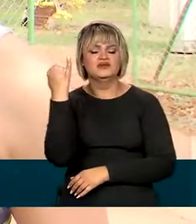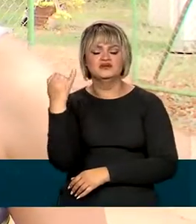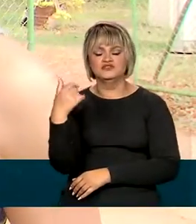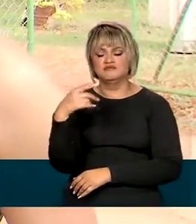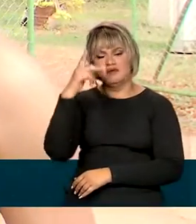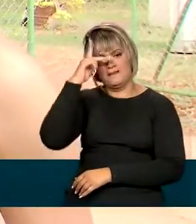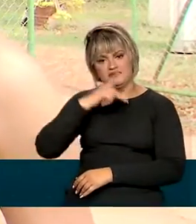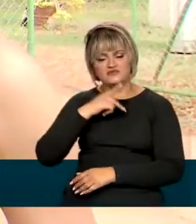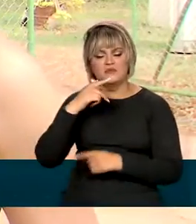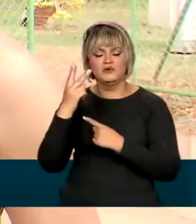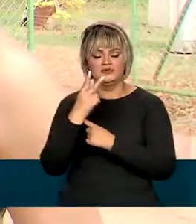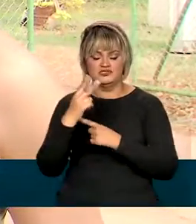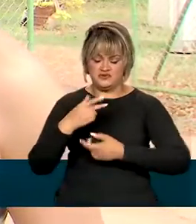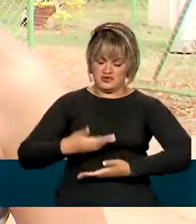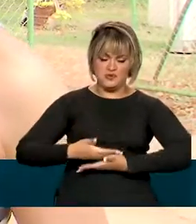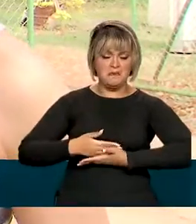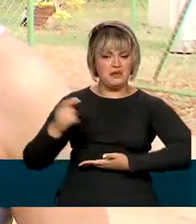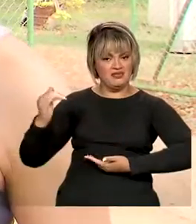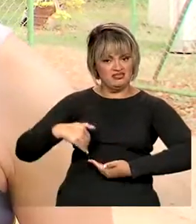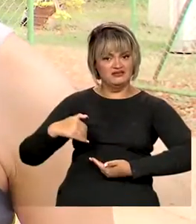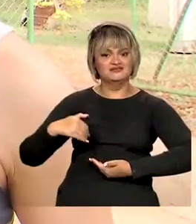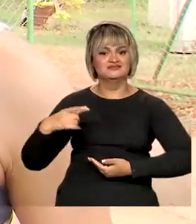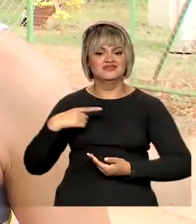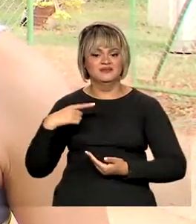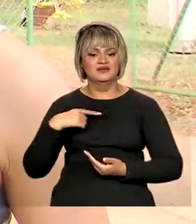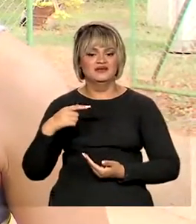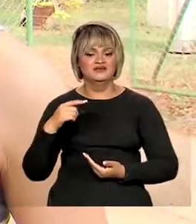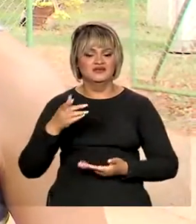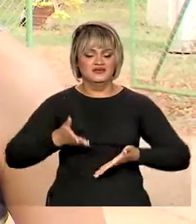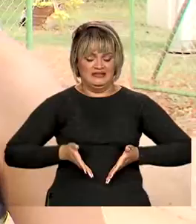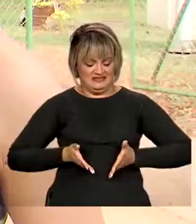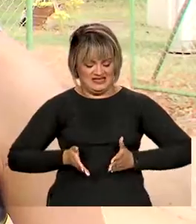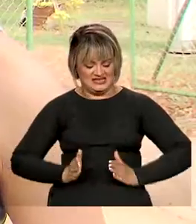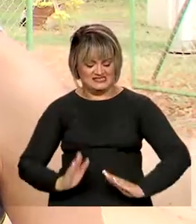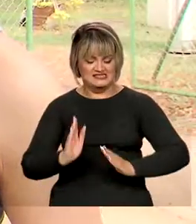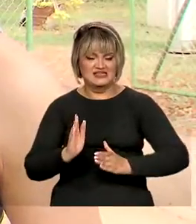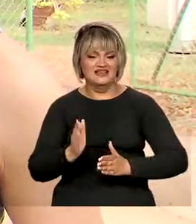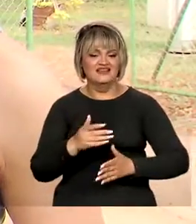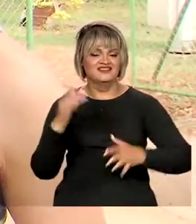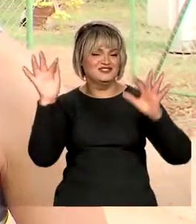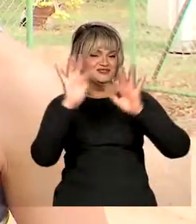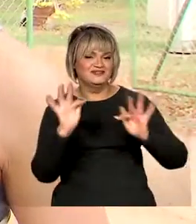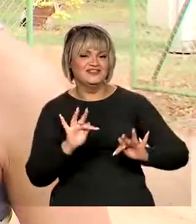nossa proteção, mas também para o nosso bebê, né? Que futuramente em breve vai estar aí com a gente, trazendo bastante felicidade. Obrigada.